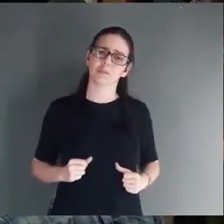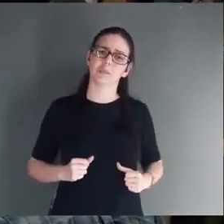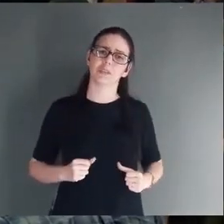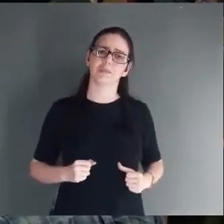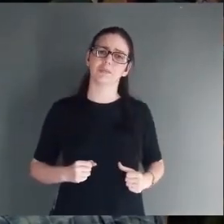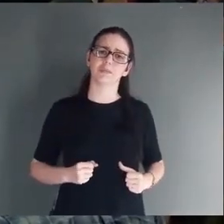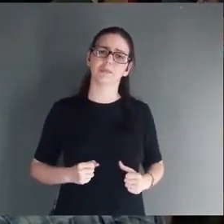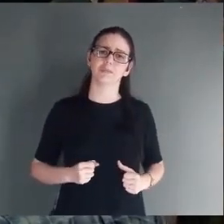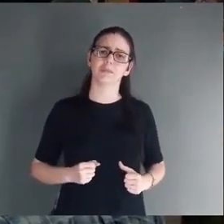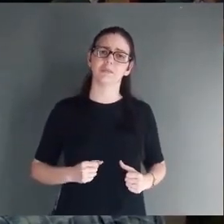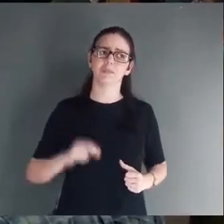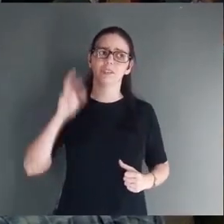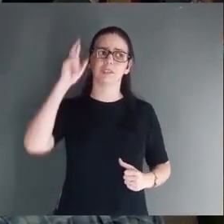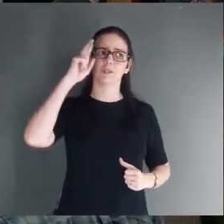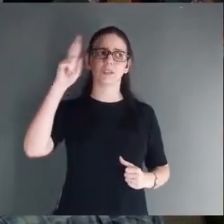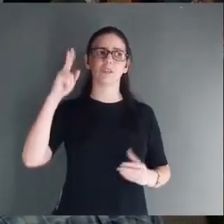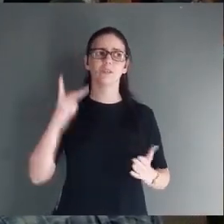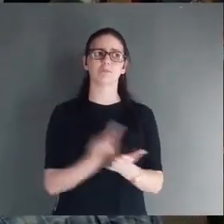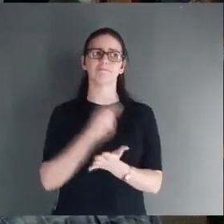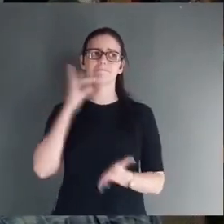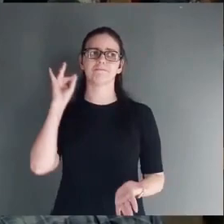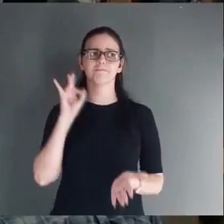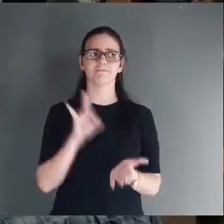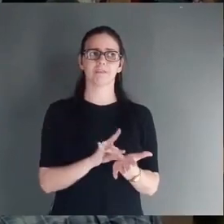Que o Senhor se torne real para mim.